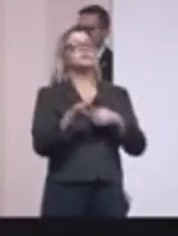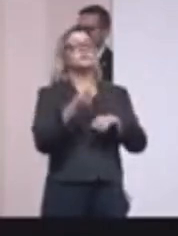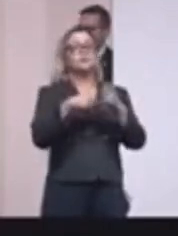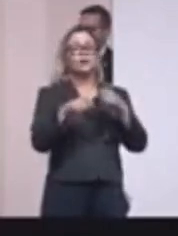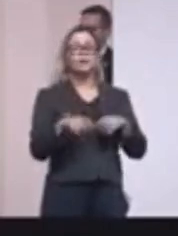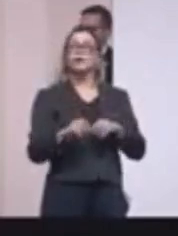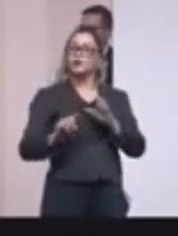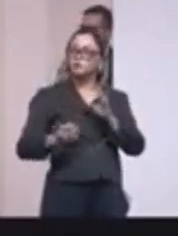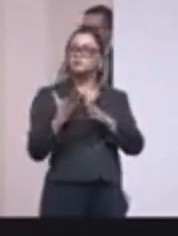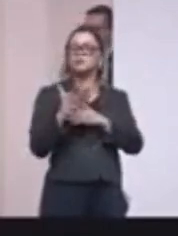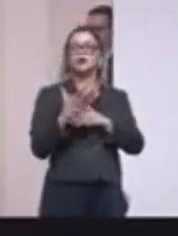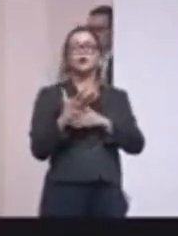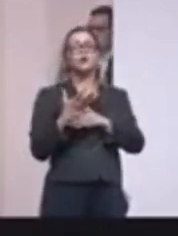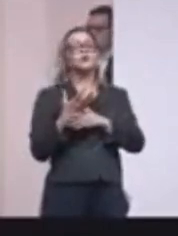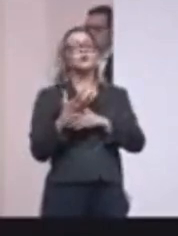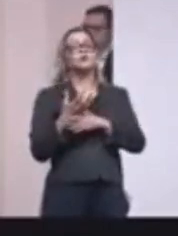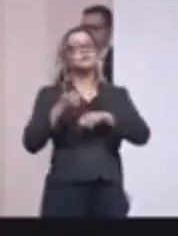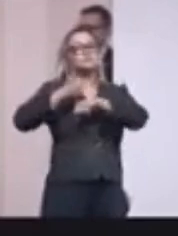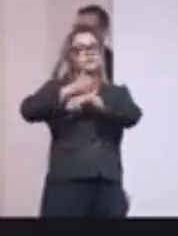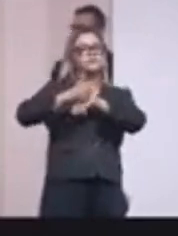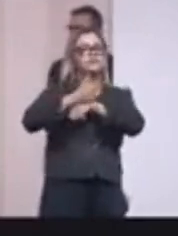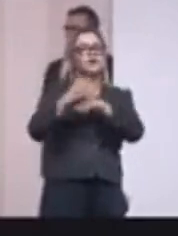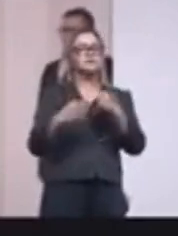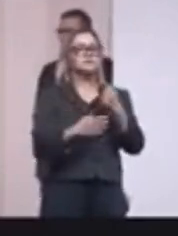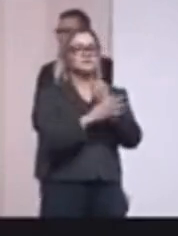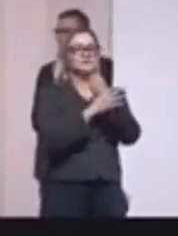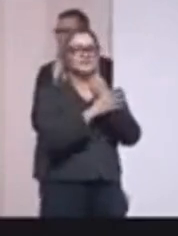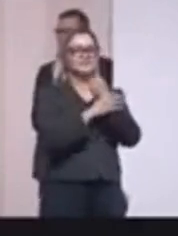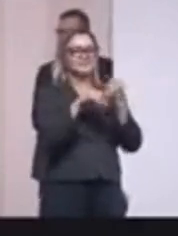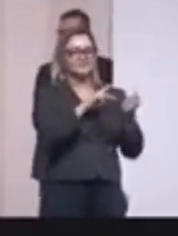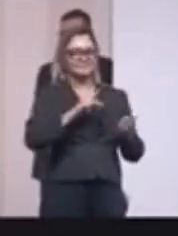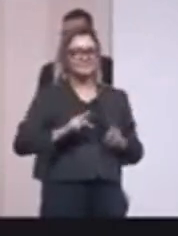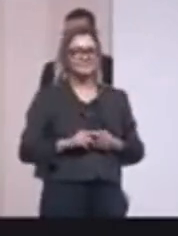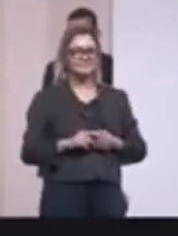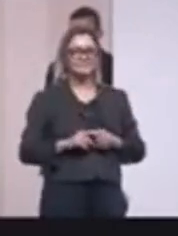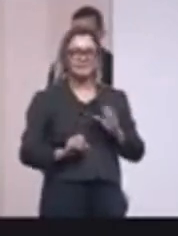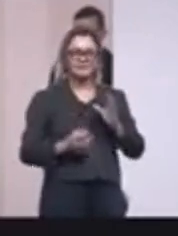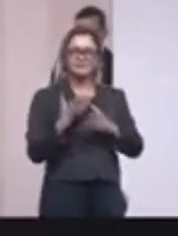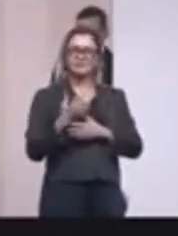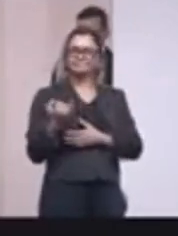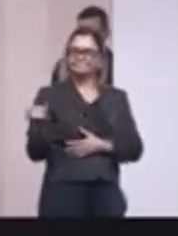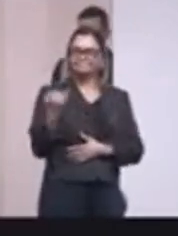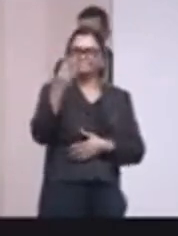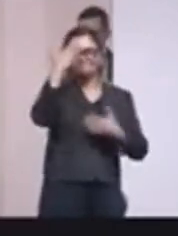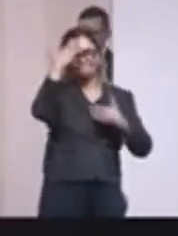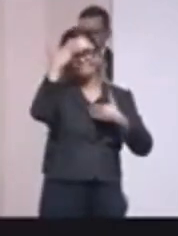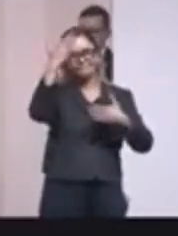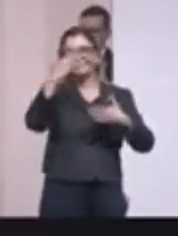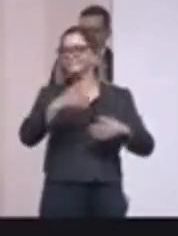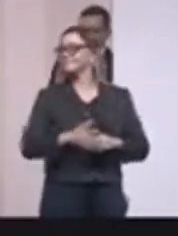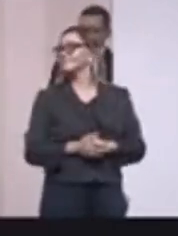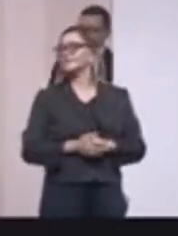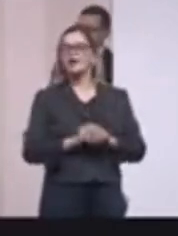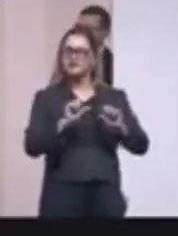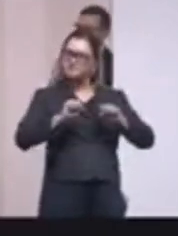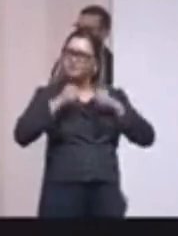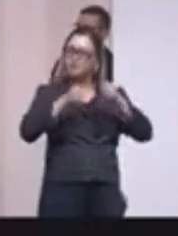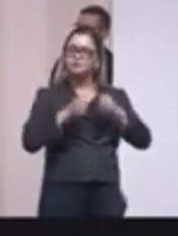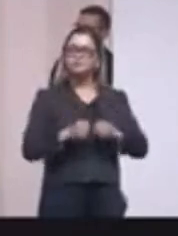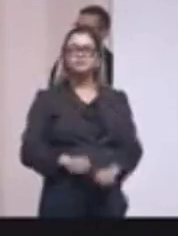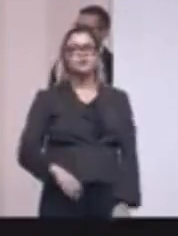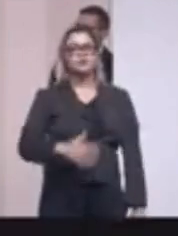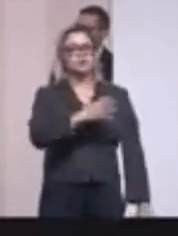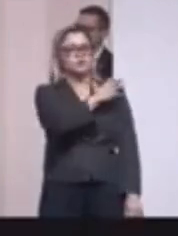e também os nossos profissionais da segurança pública, então uma iniciativa importante, eu agradeço aí o empenho do Major